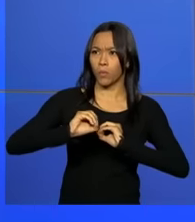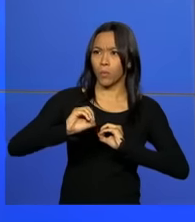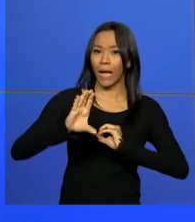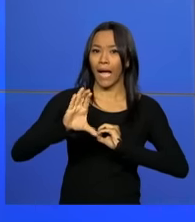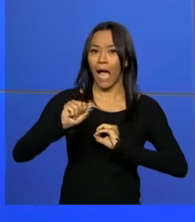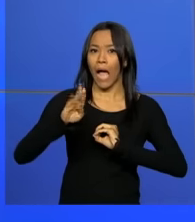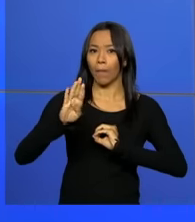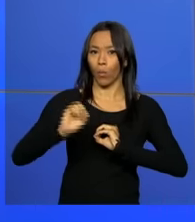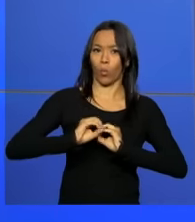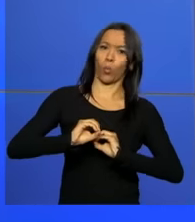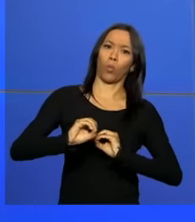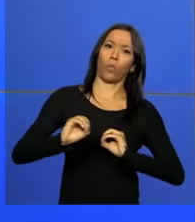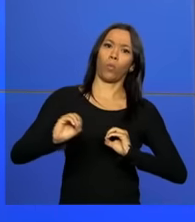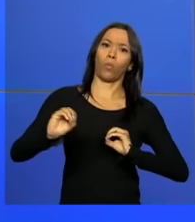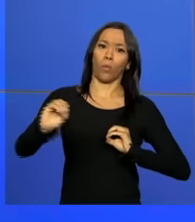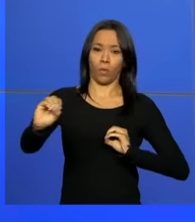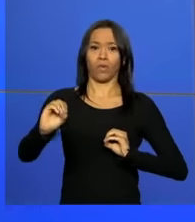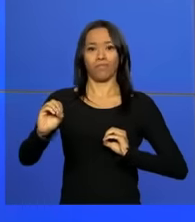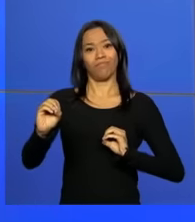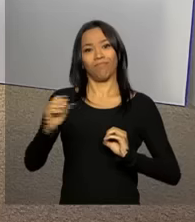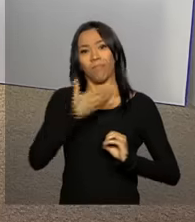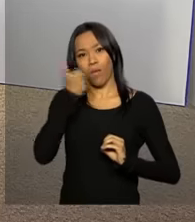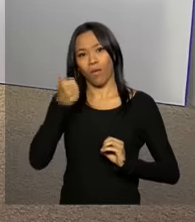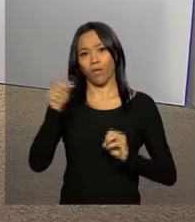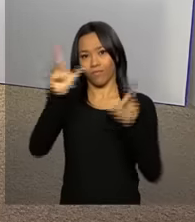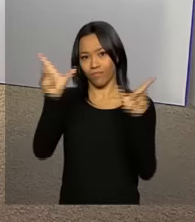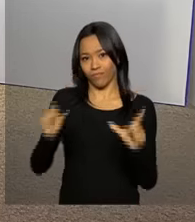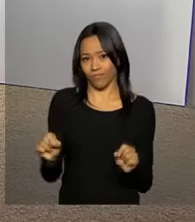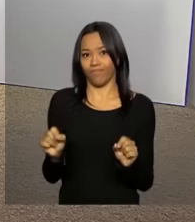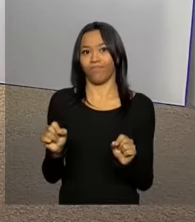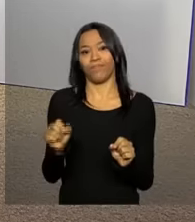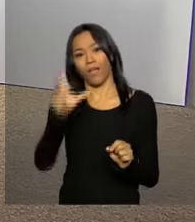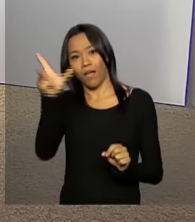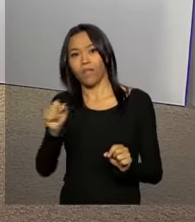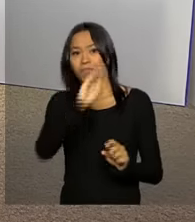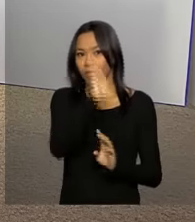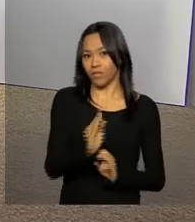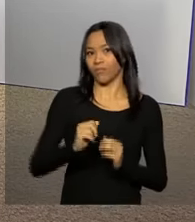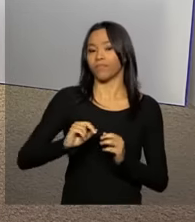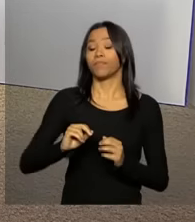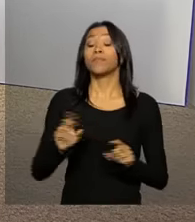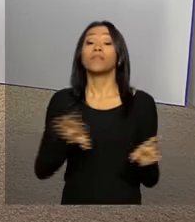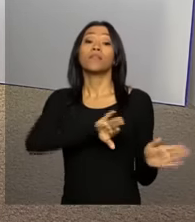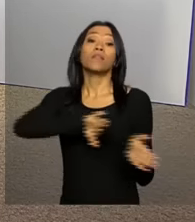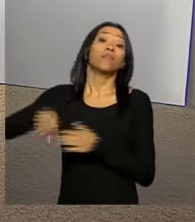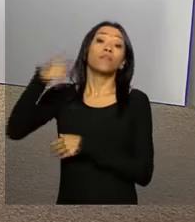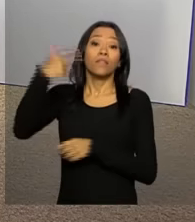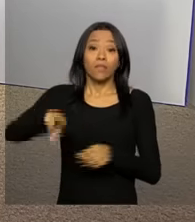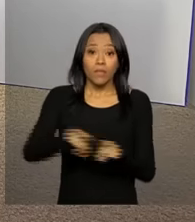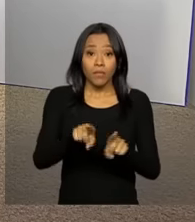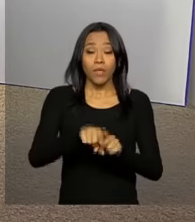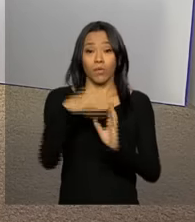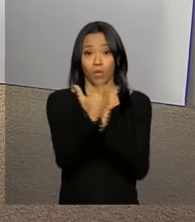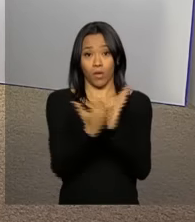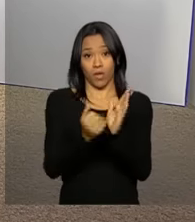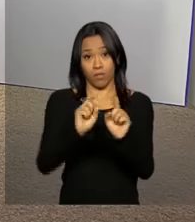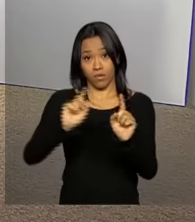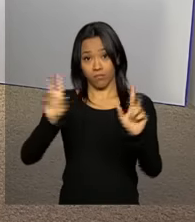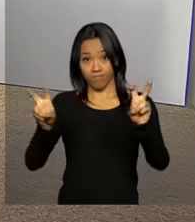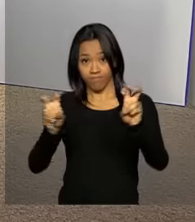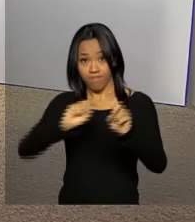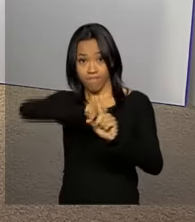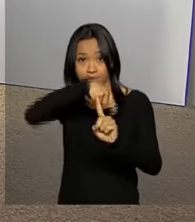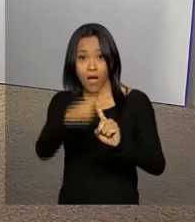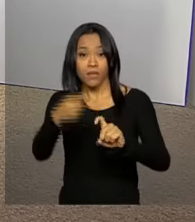a segurança de dados entre os continentes. O programa Mais Médicos atende mais de 60 milhões de pessoas e